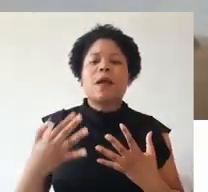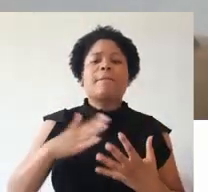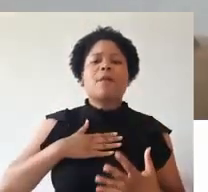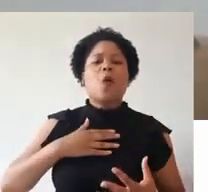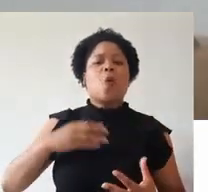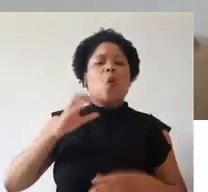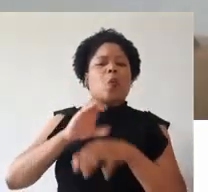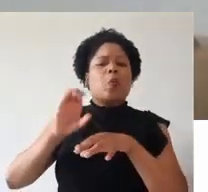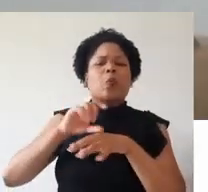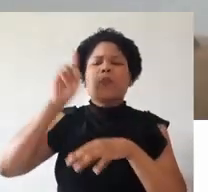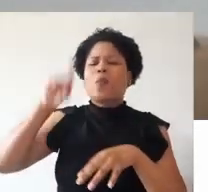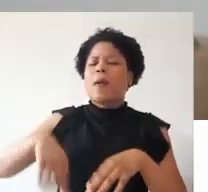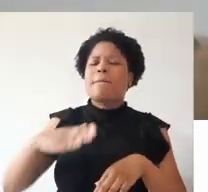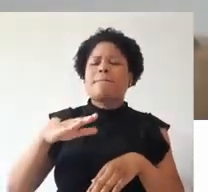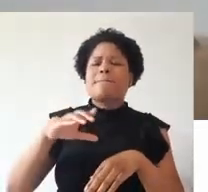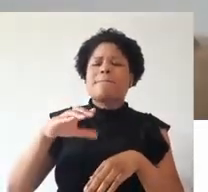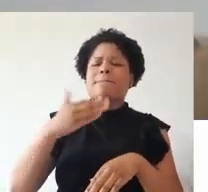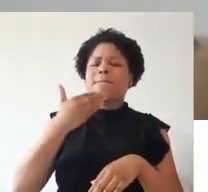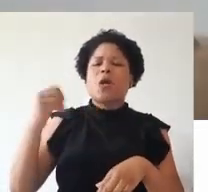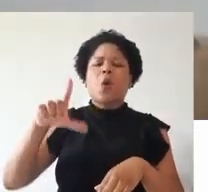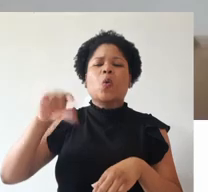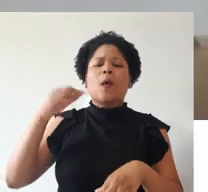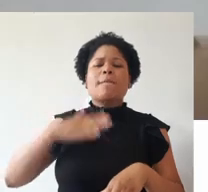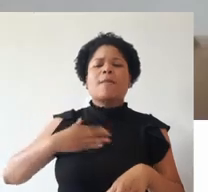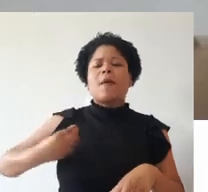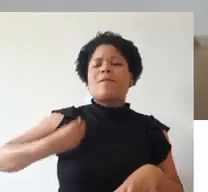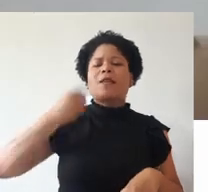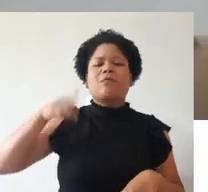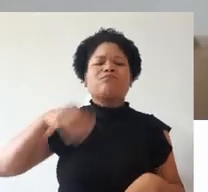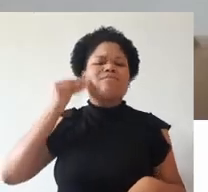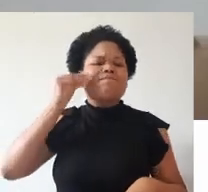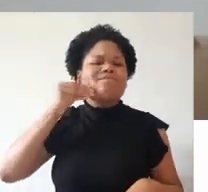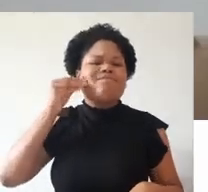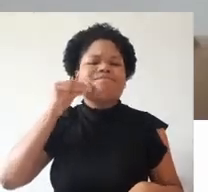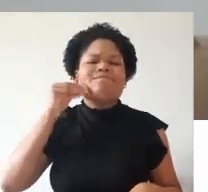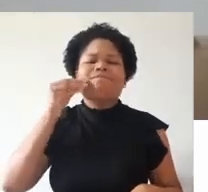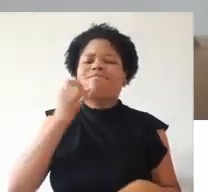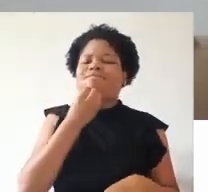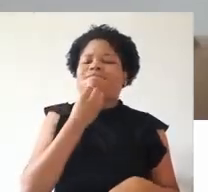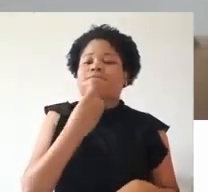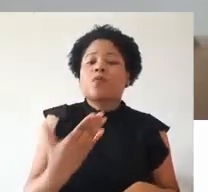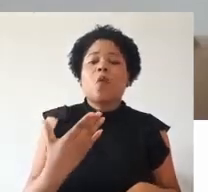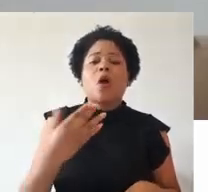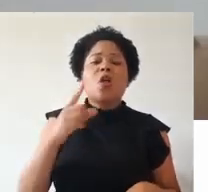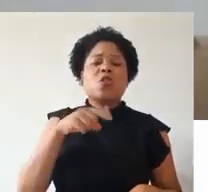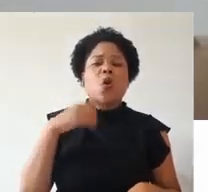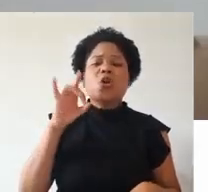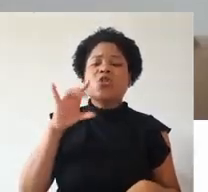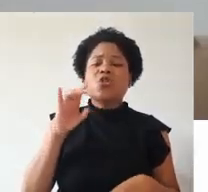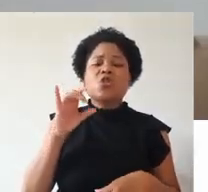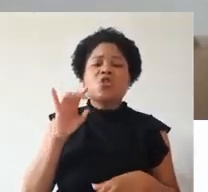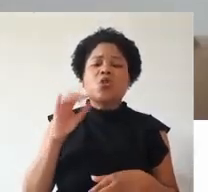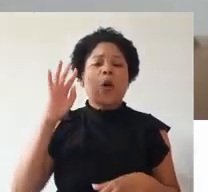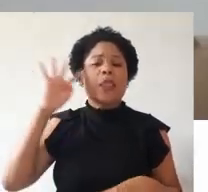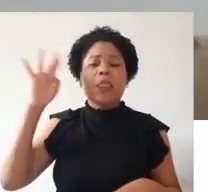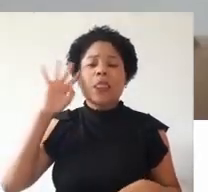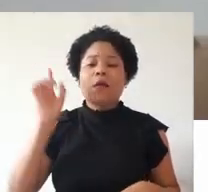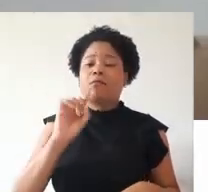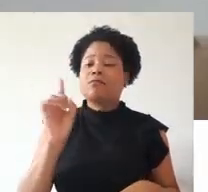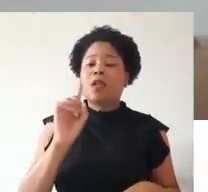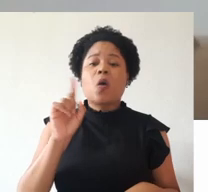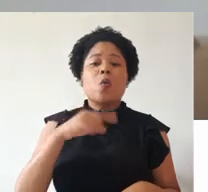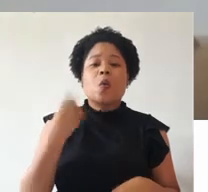curso foi a melhor escolha da minha vida. Uma experiência e tanto. Não ficamos só limitados à teoria.